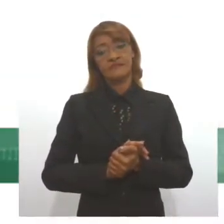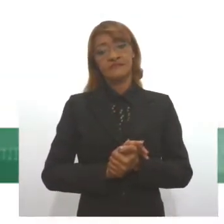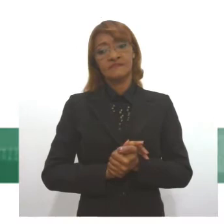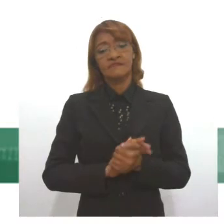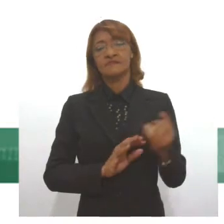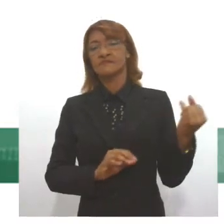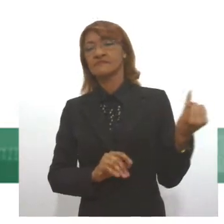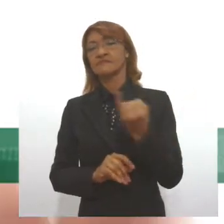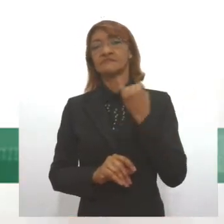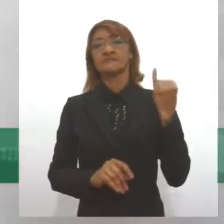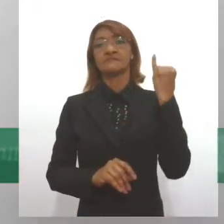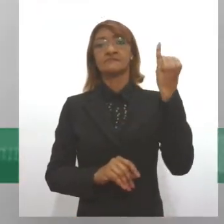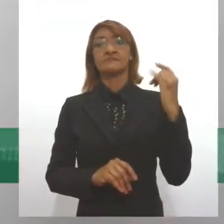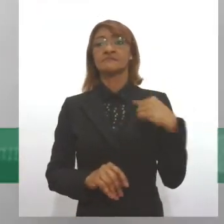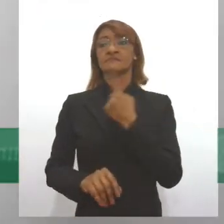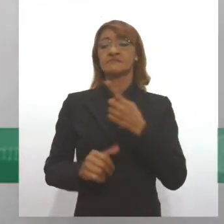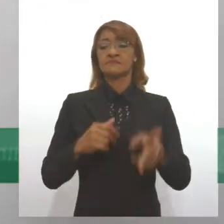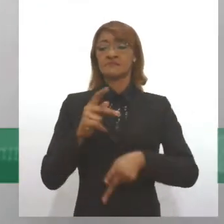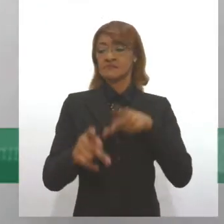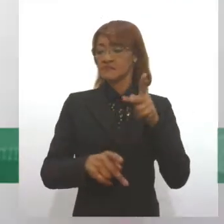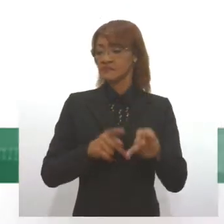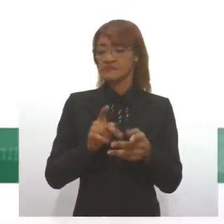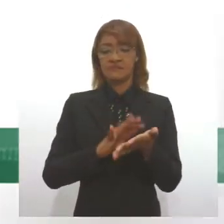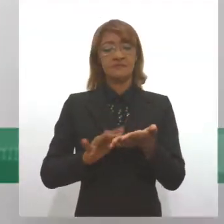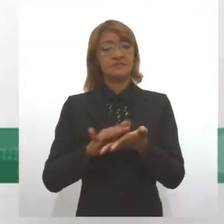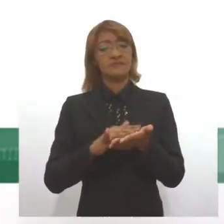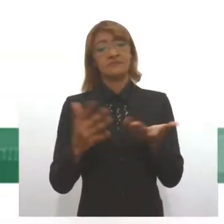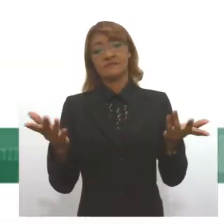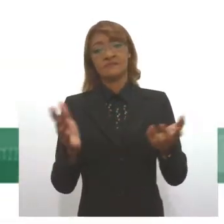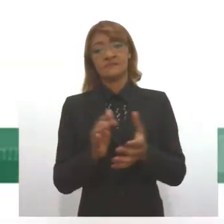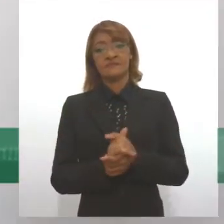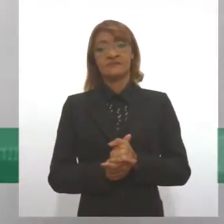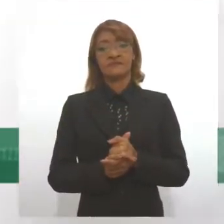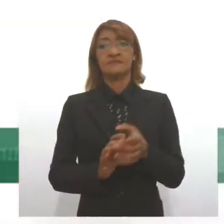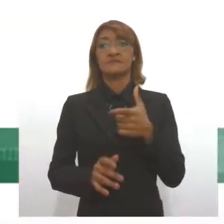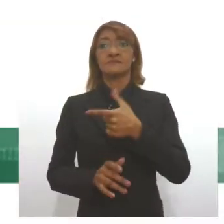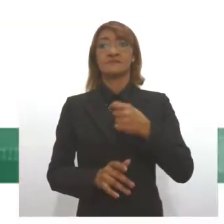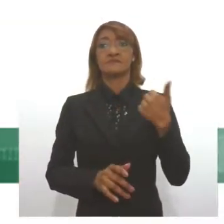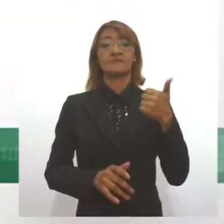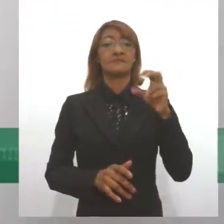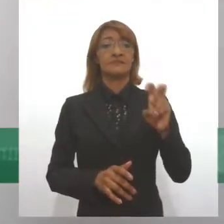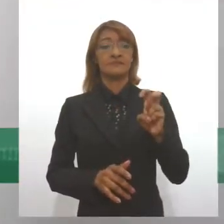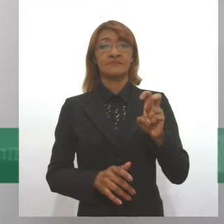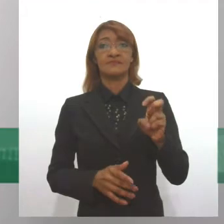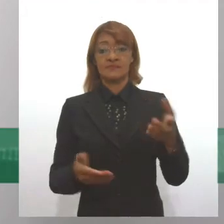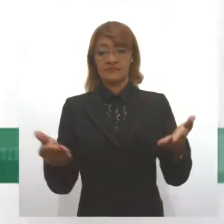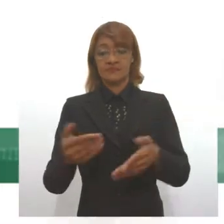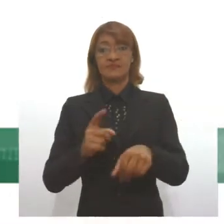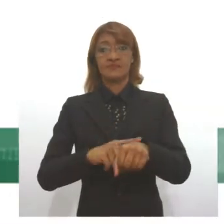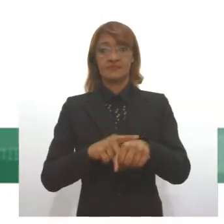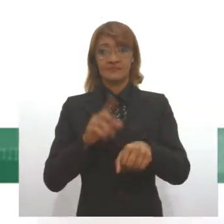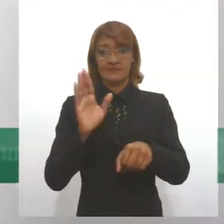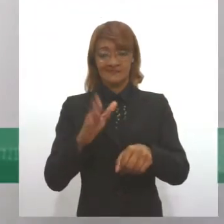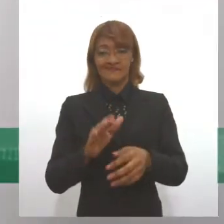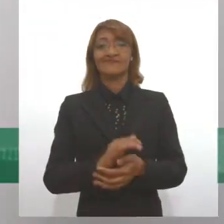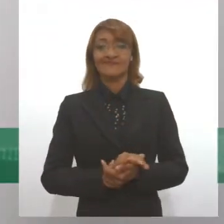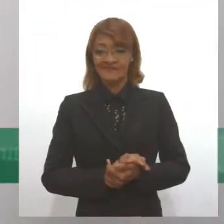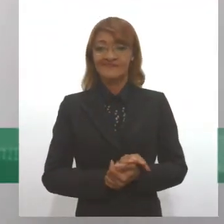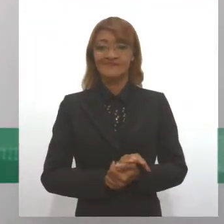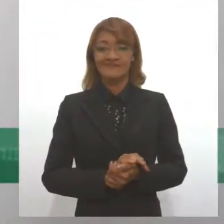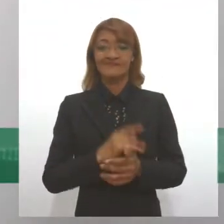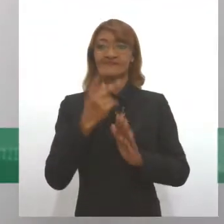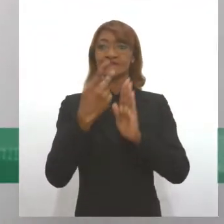grande valia para o nosso povo cigano, e para nós fazermos uns ajustes. Mas é de 2015, vai se arrastando, já está na hora do PL